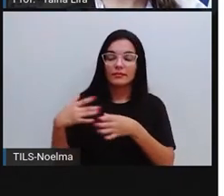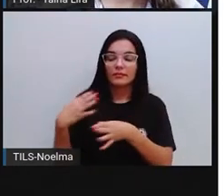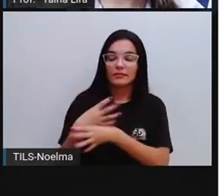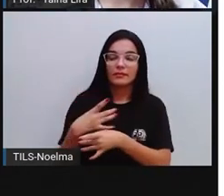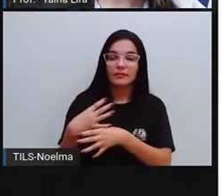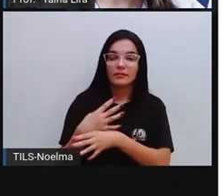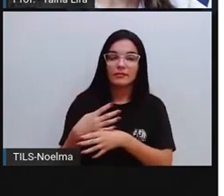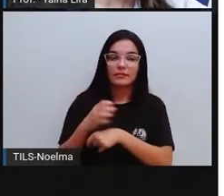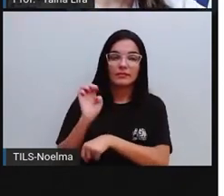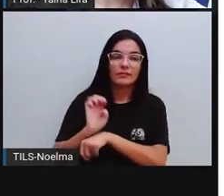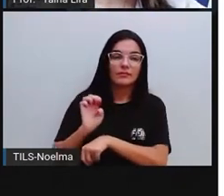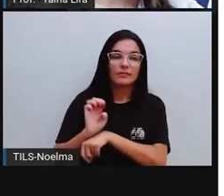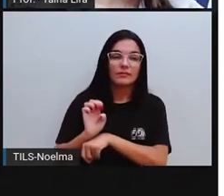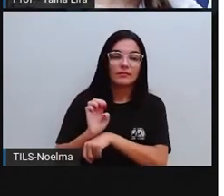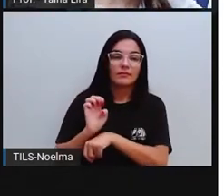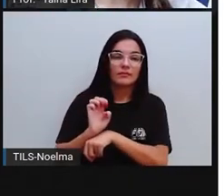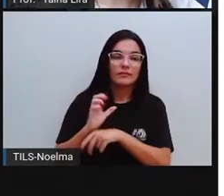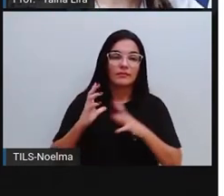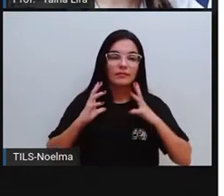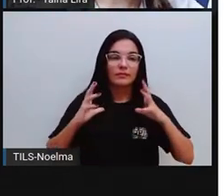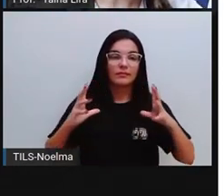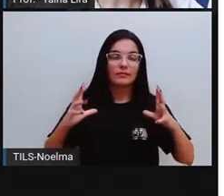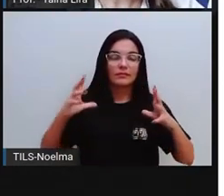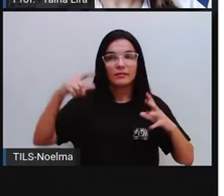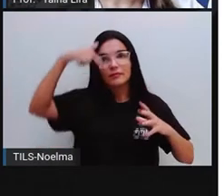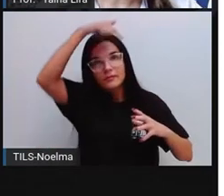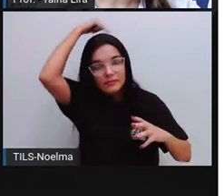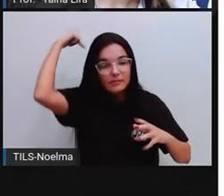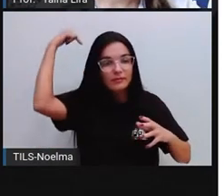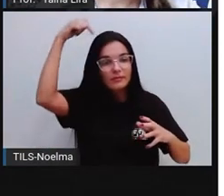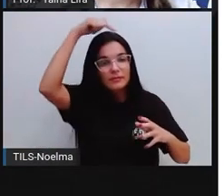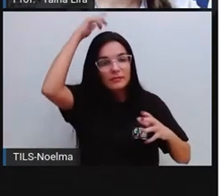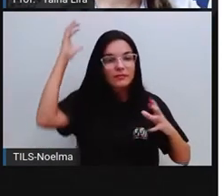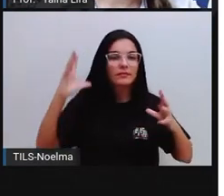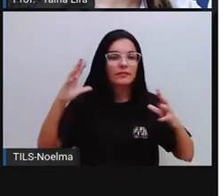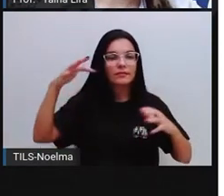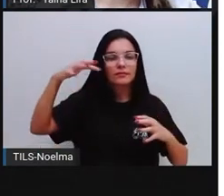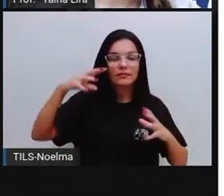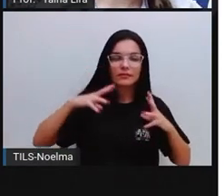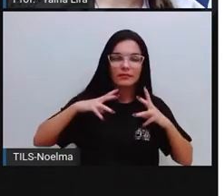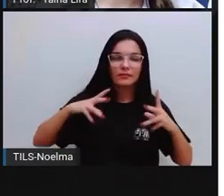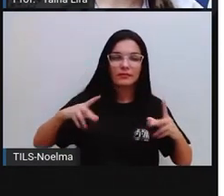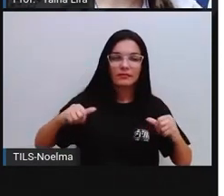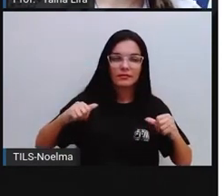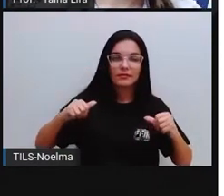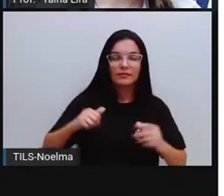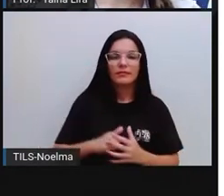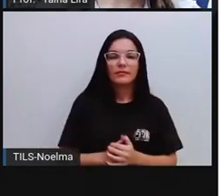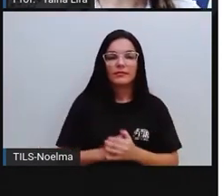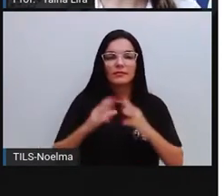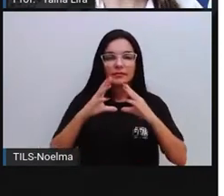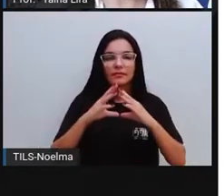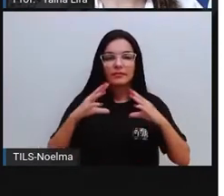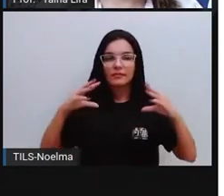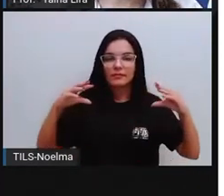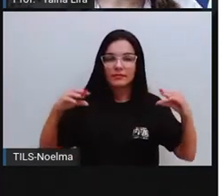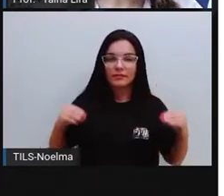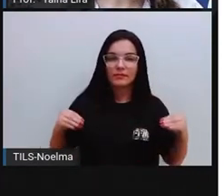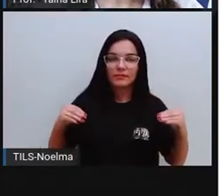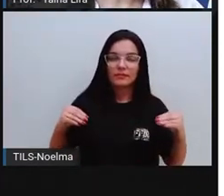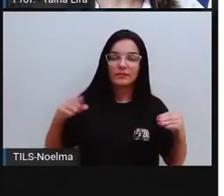é o estado do Espírito Santo, tá? Eles falavam tupi e hoje também eles já aprenderam